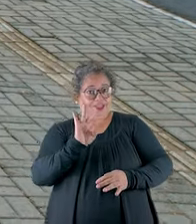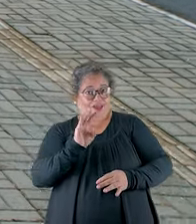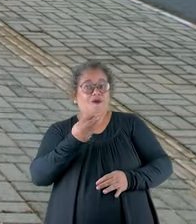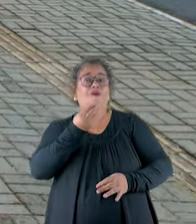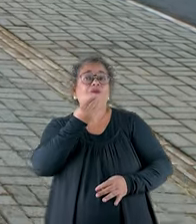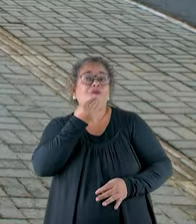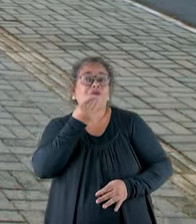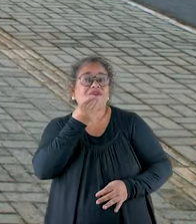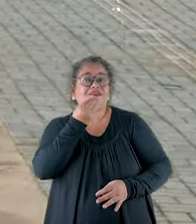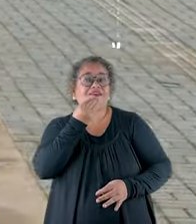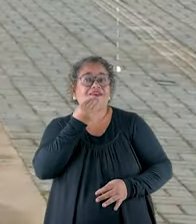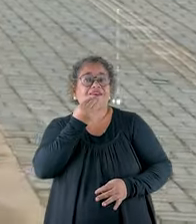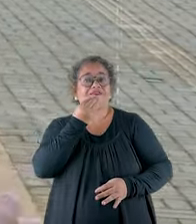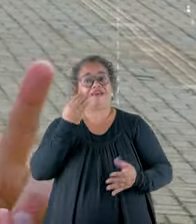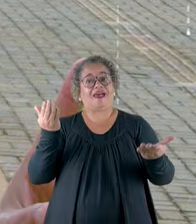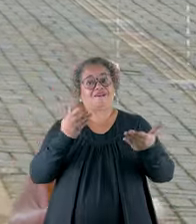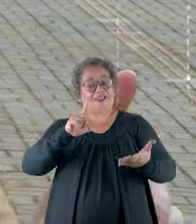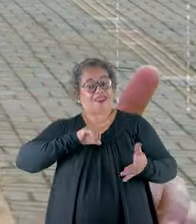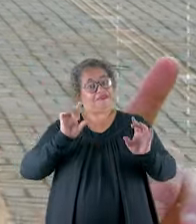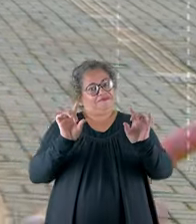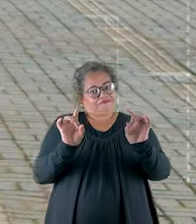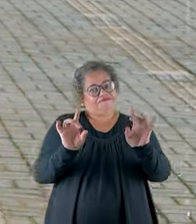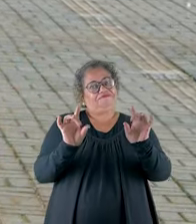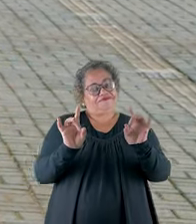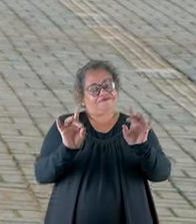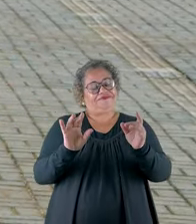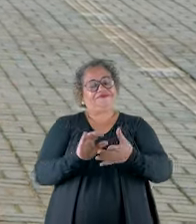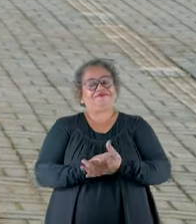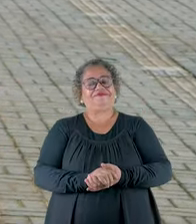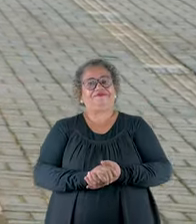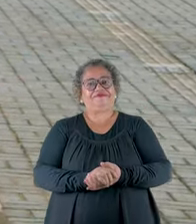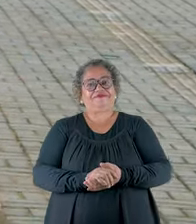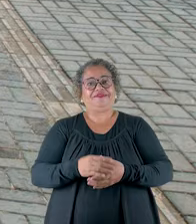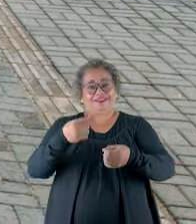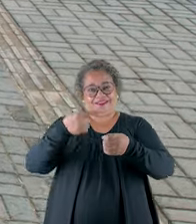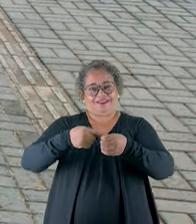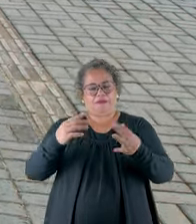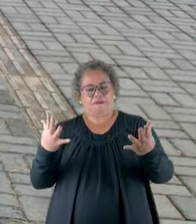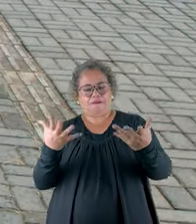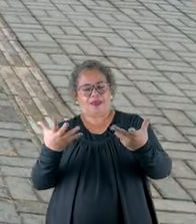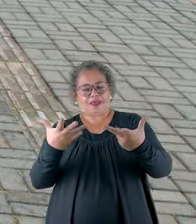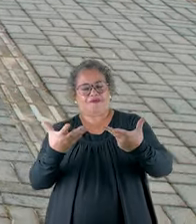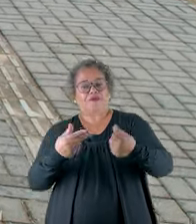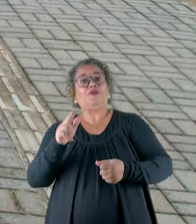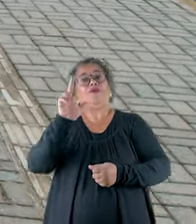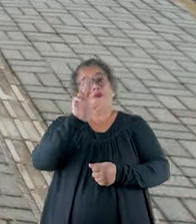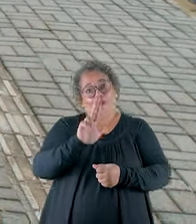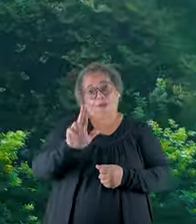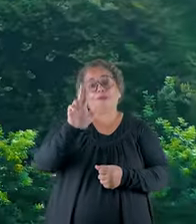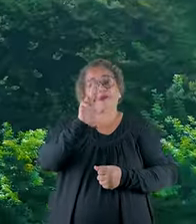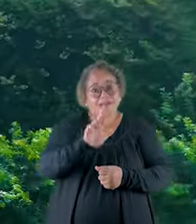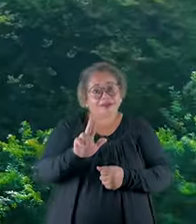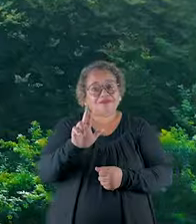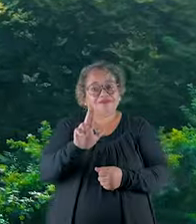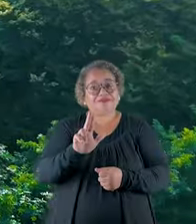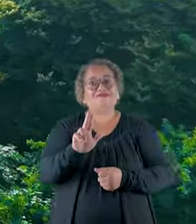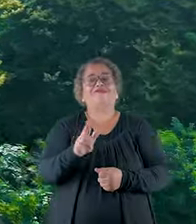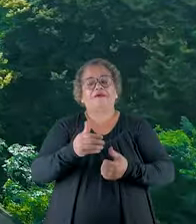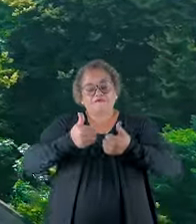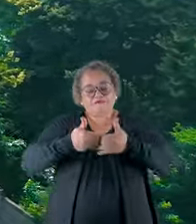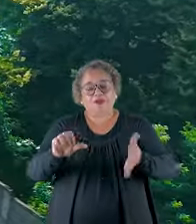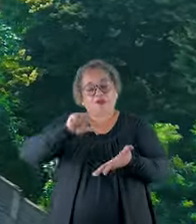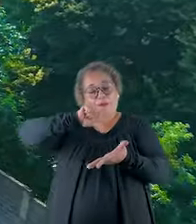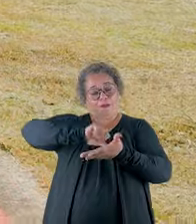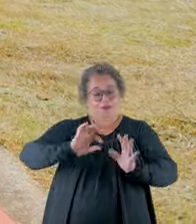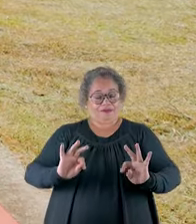é de oportunidade. Igual essa aqui, meu amigo. Não tem igual. Uma cidade descomunal igual Uberlândia.